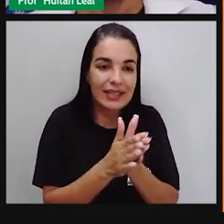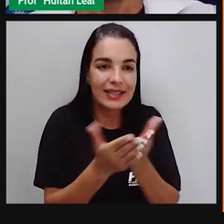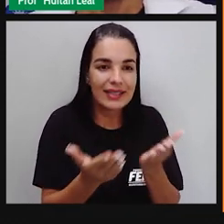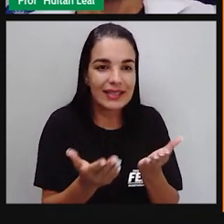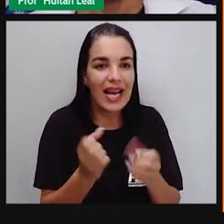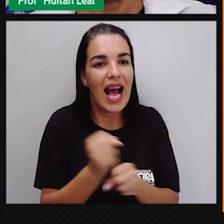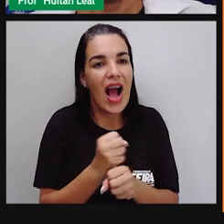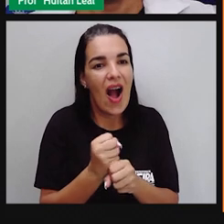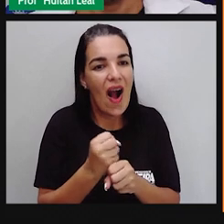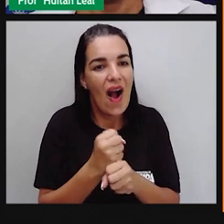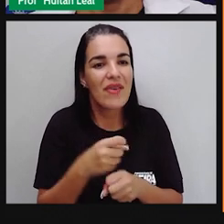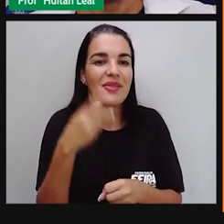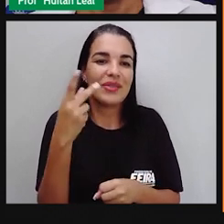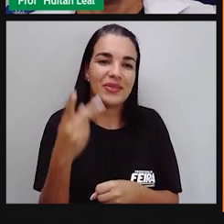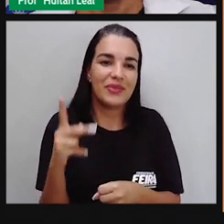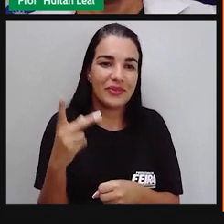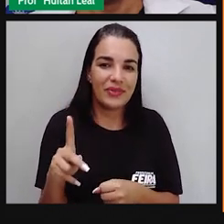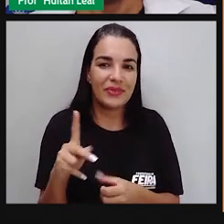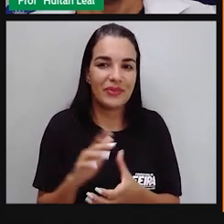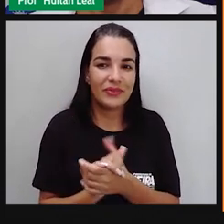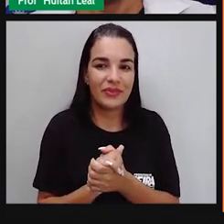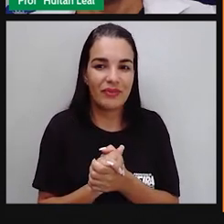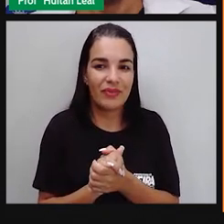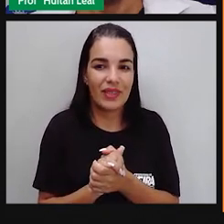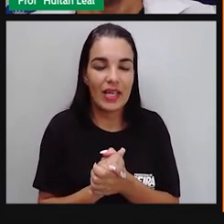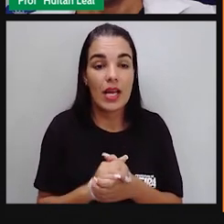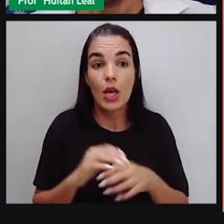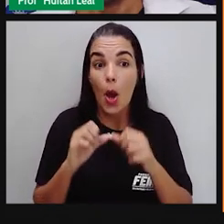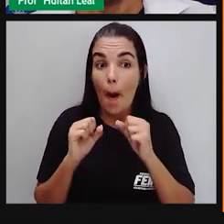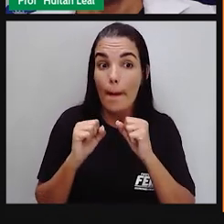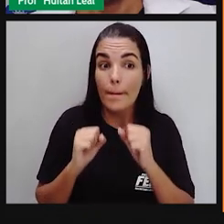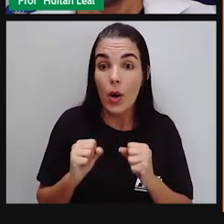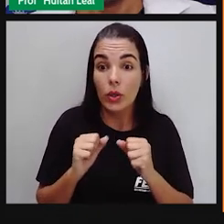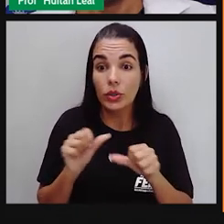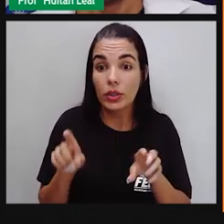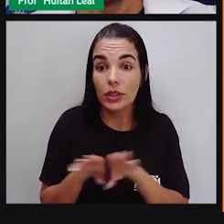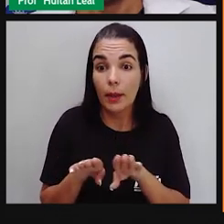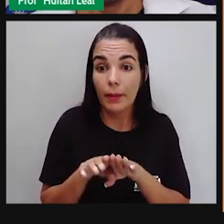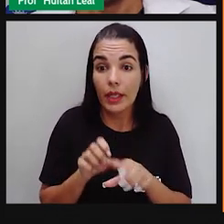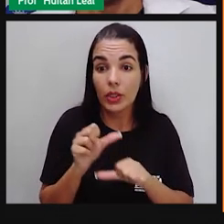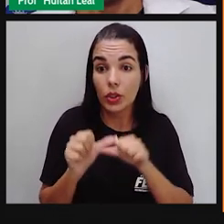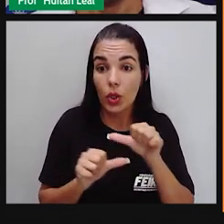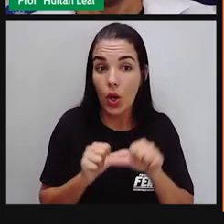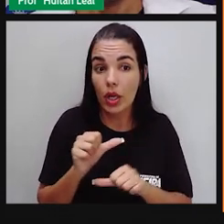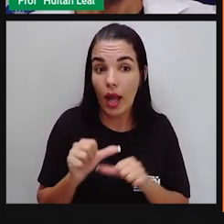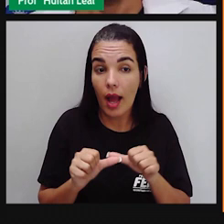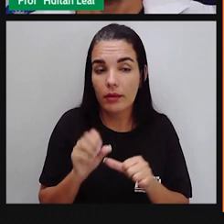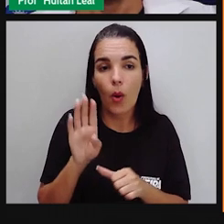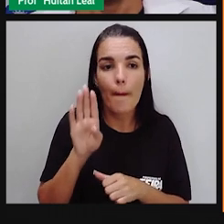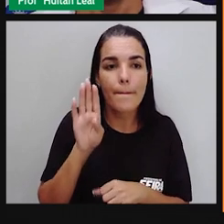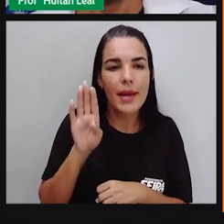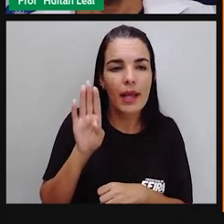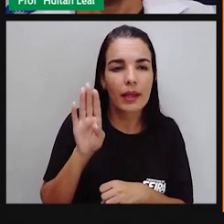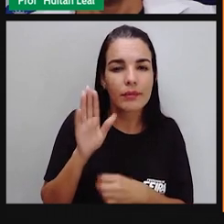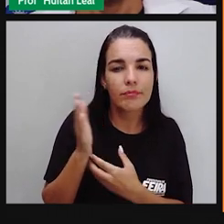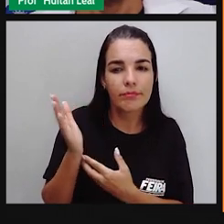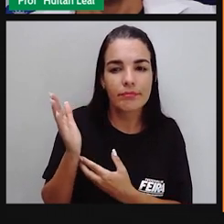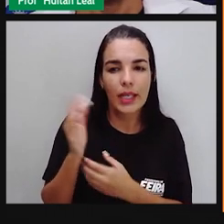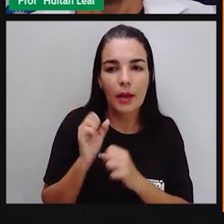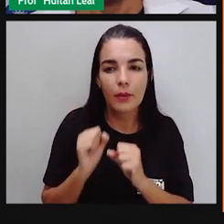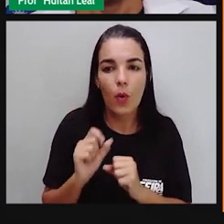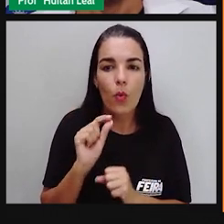Você pode trocar o continente pelo conteúdo. É uma outra forma de expressar metonímia. Continente,